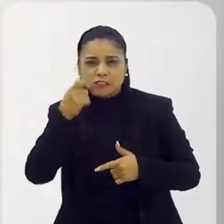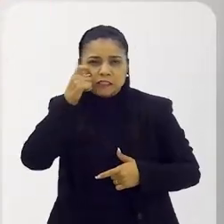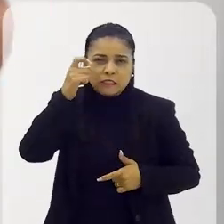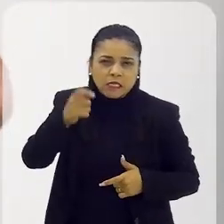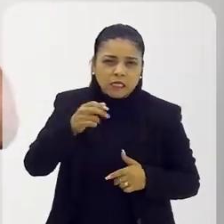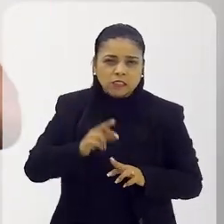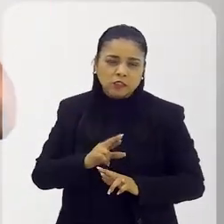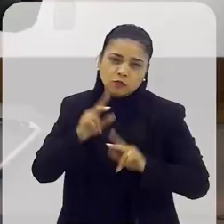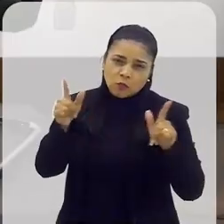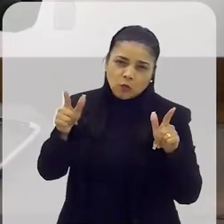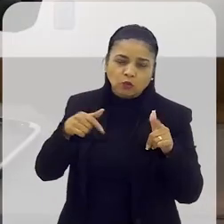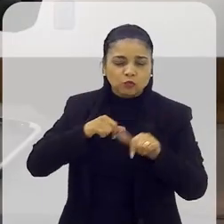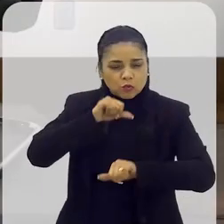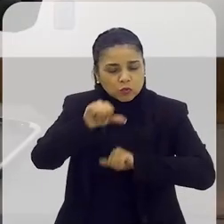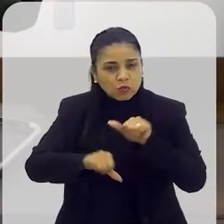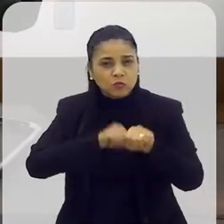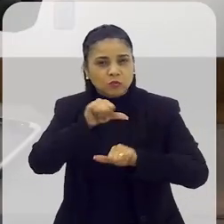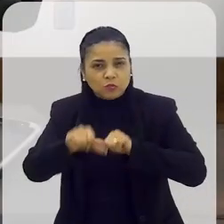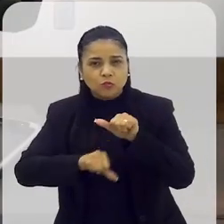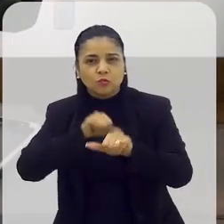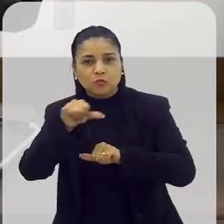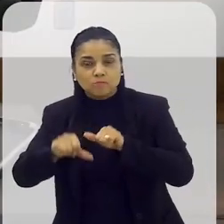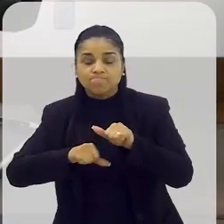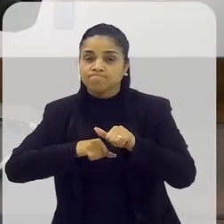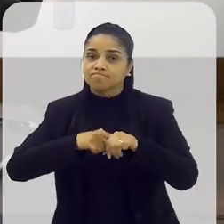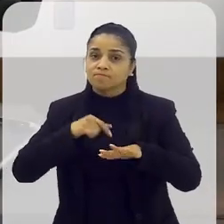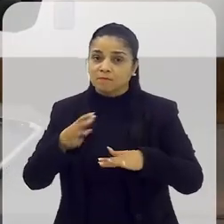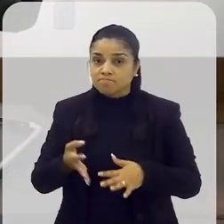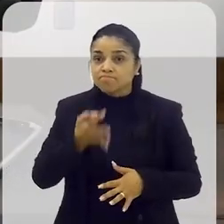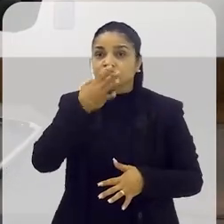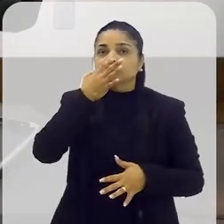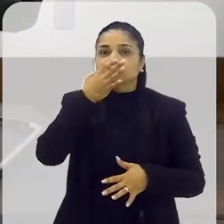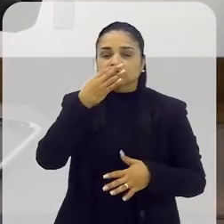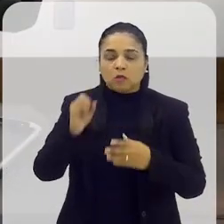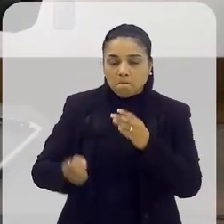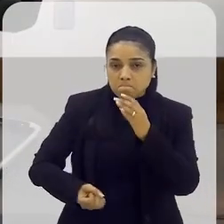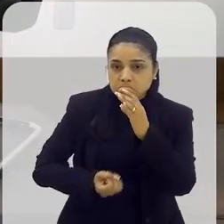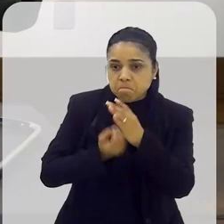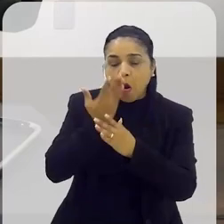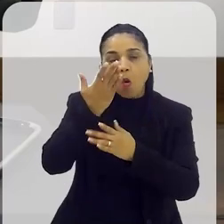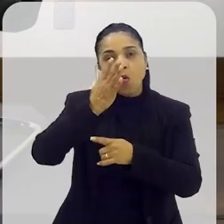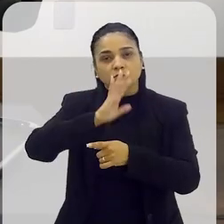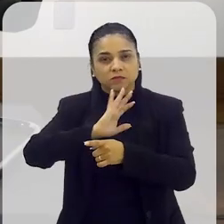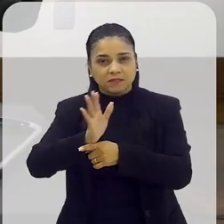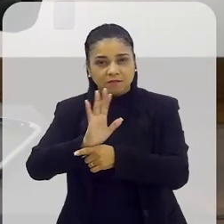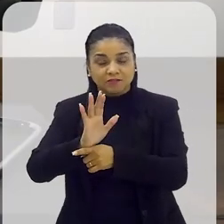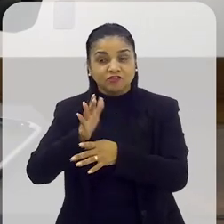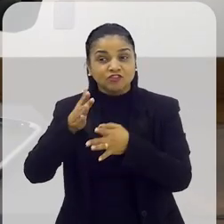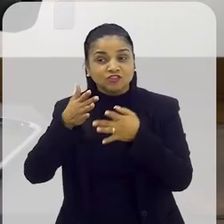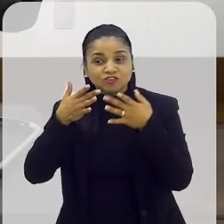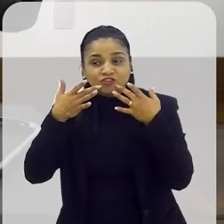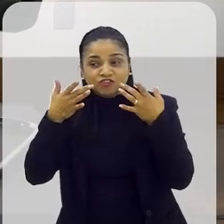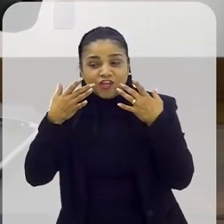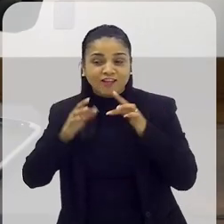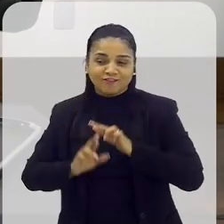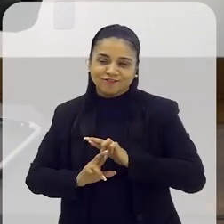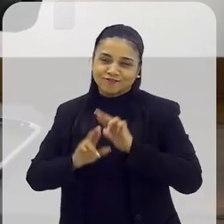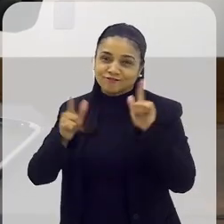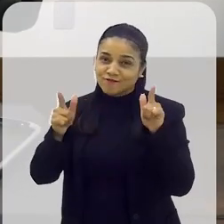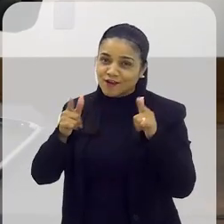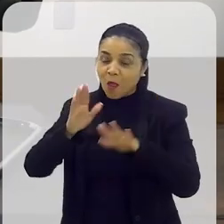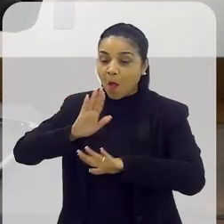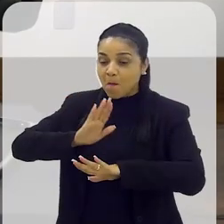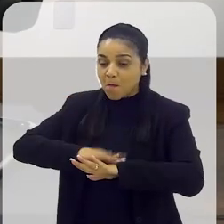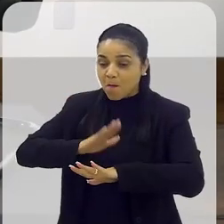coisa. Então, você vai sempre renovando. É impressionante o que se produz. O teatro, não. O teatro, como ele